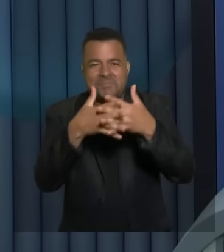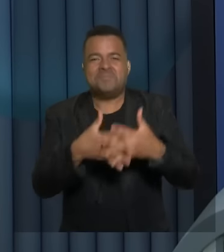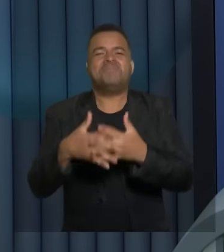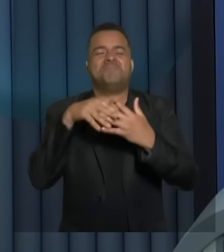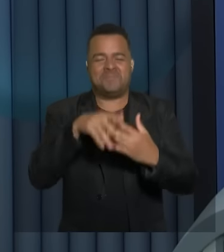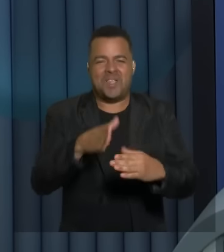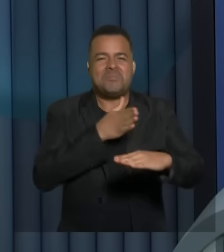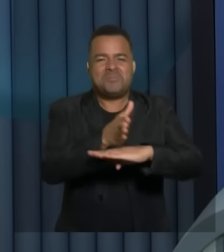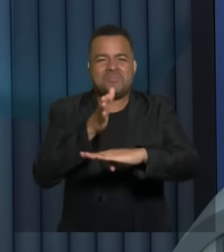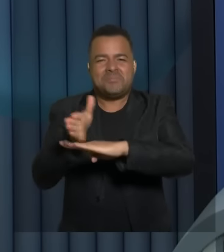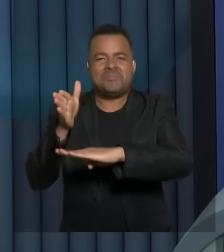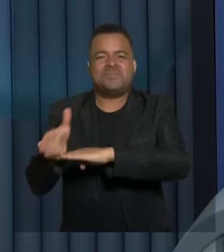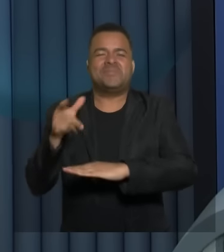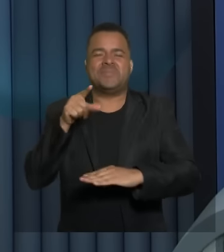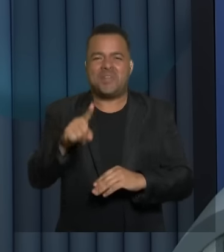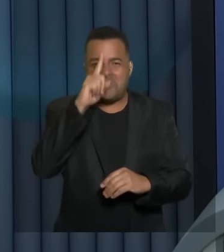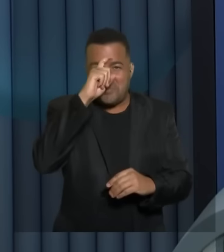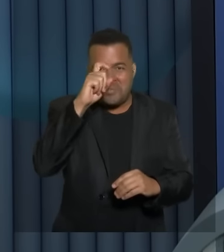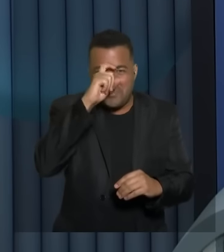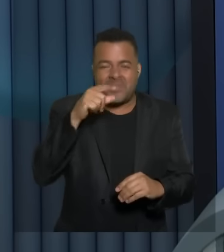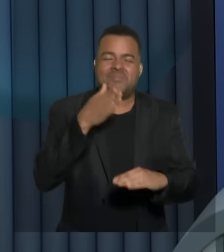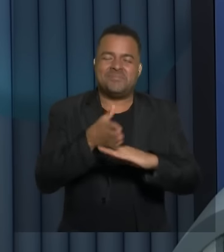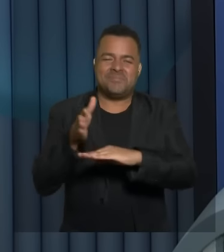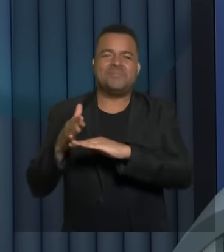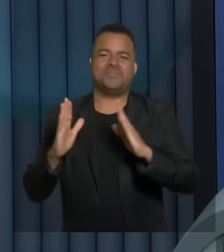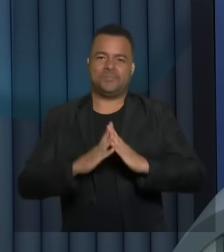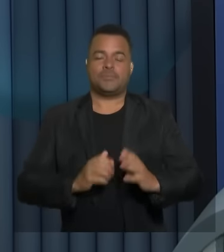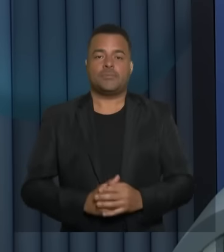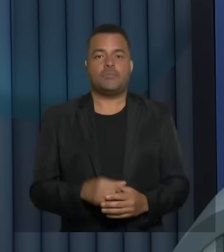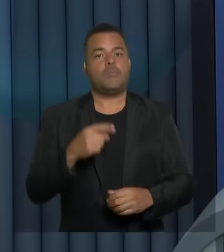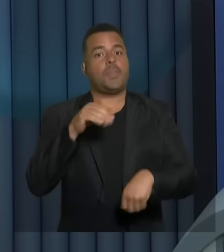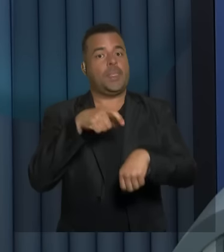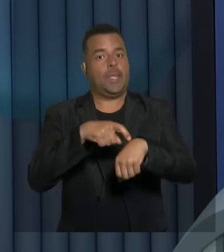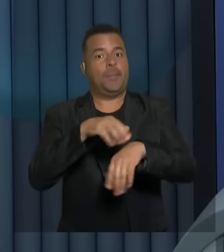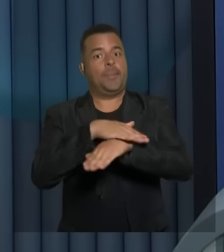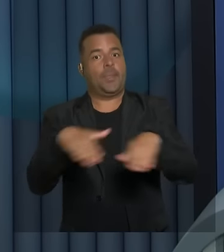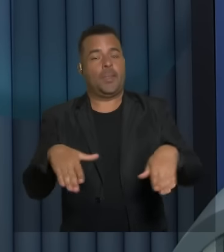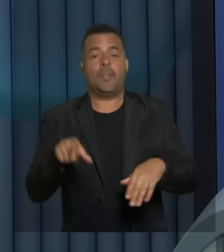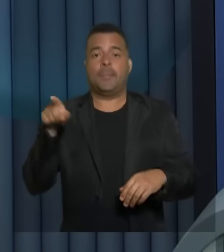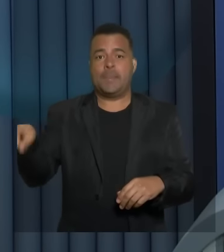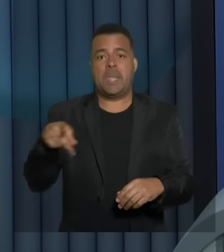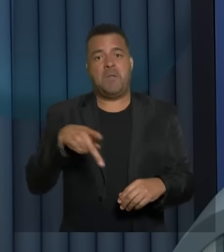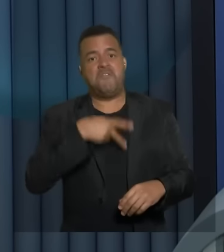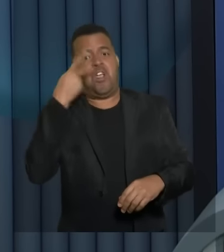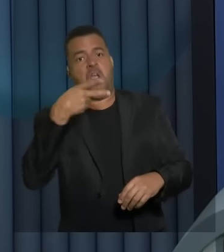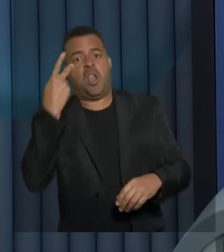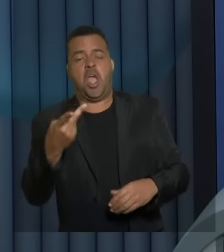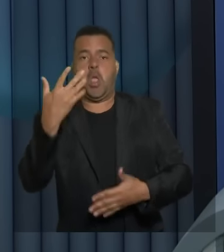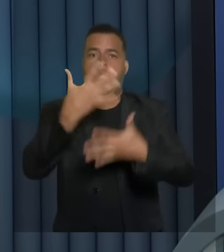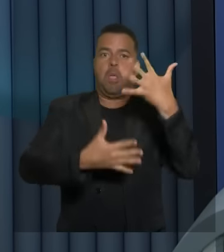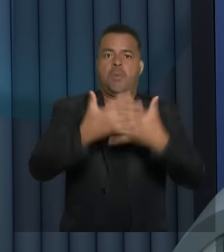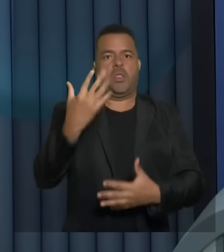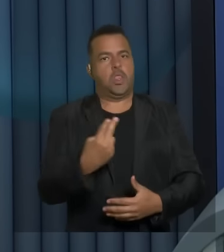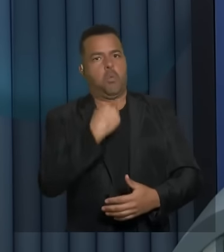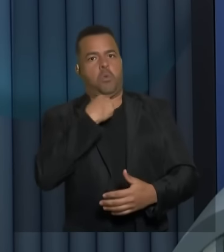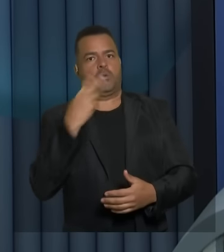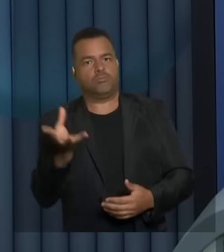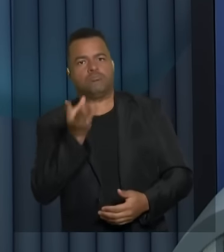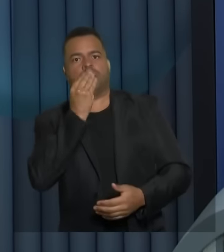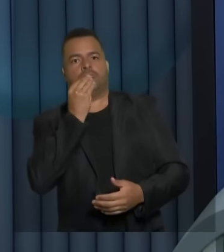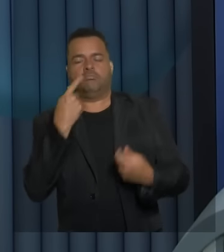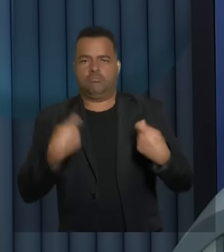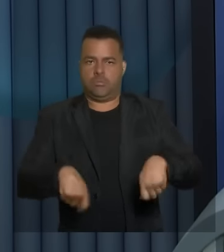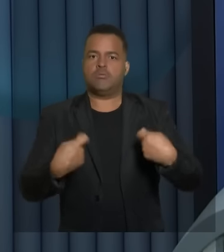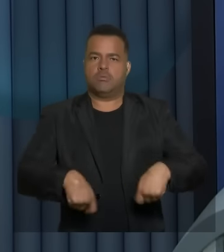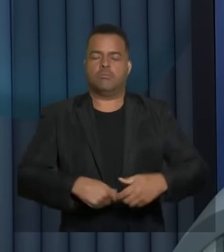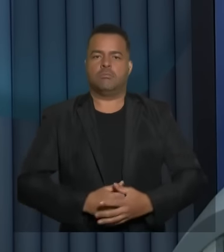o candidato. Eu quero só lembrar as regras. Enquanto um candidato estiver respondendo, o outro não deve se manifestar e atrapalhar a resposta. O segundo